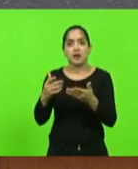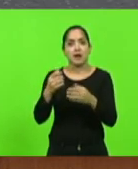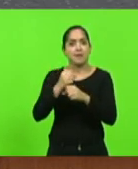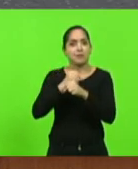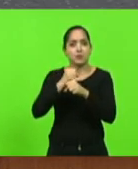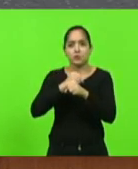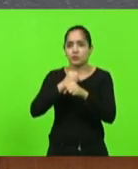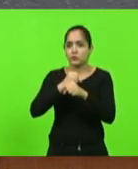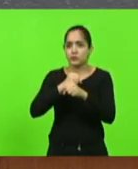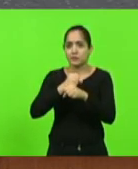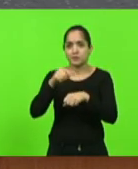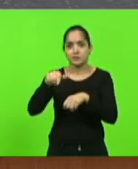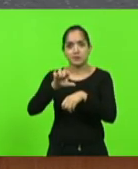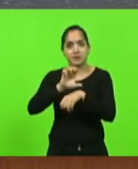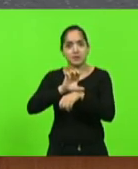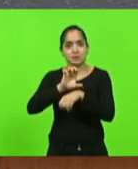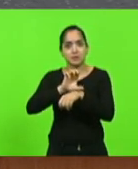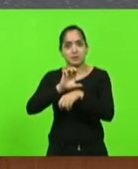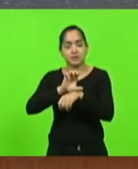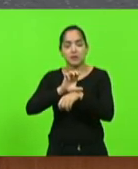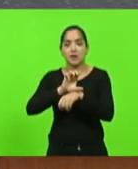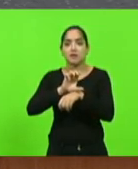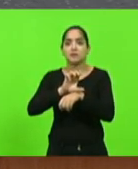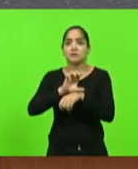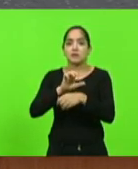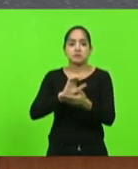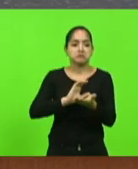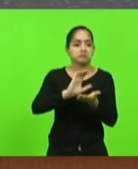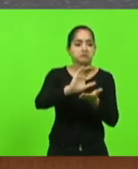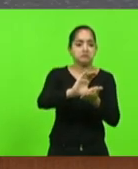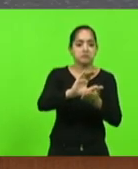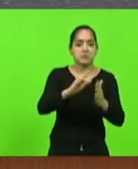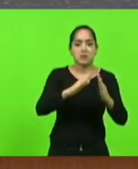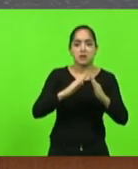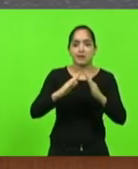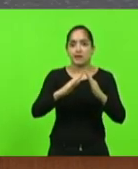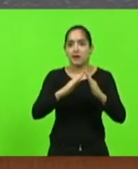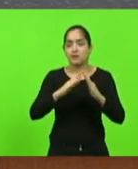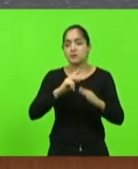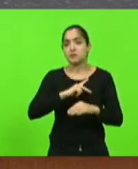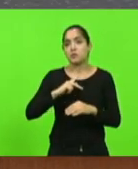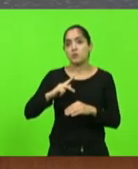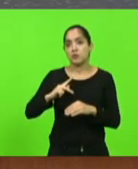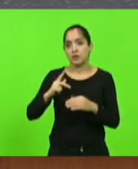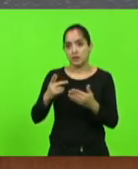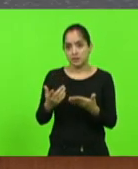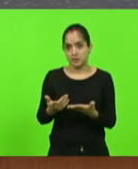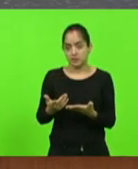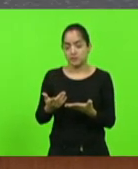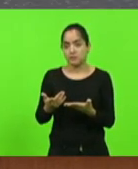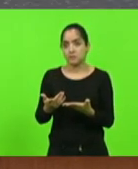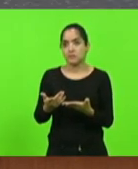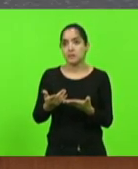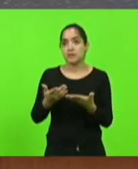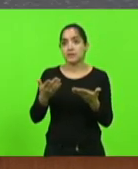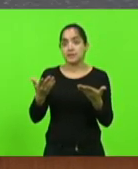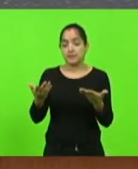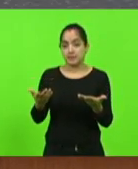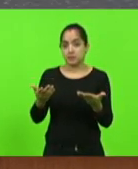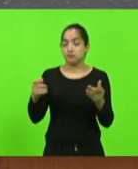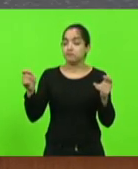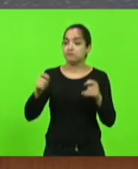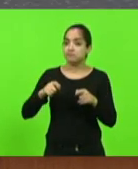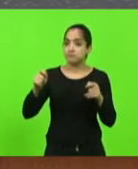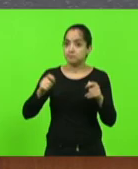em habitação popular, por isso e se vislumbra de que Santa Catarina possa